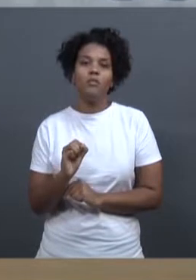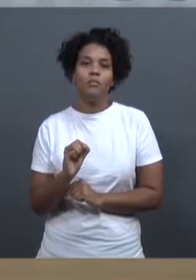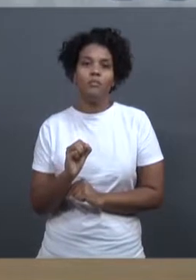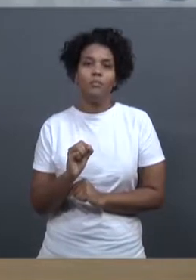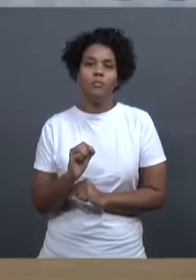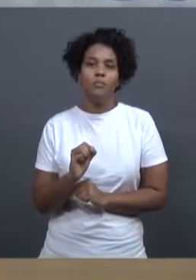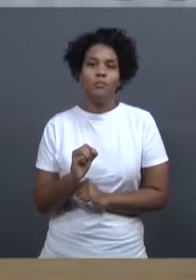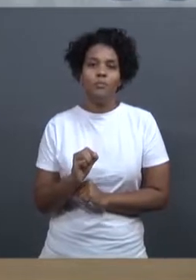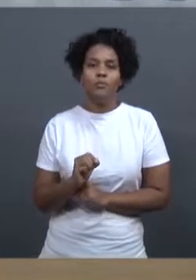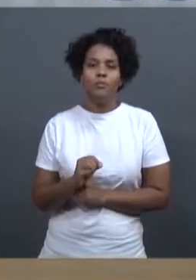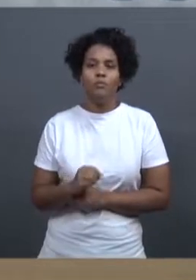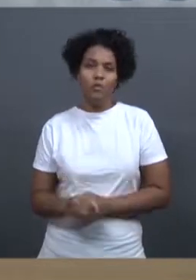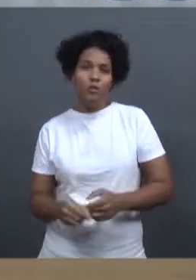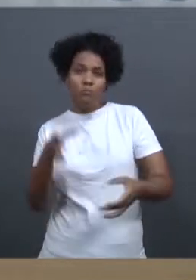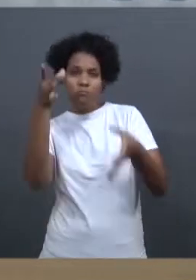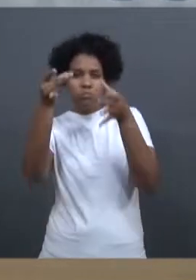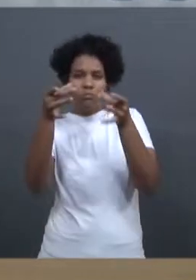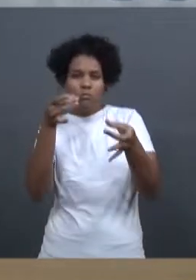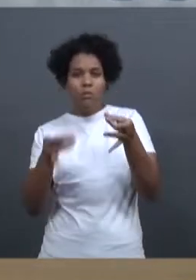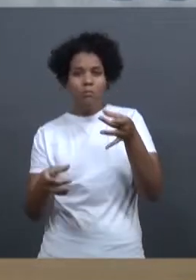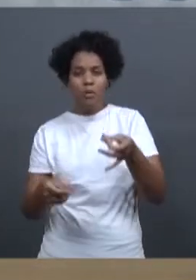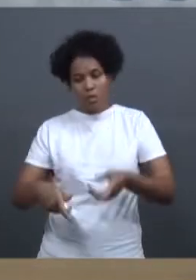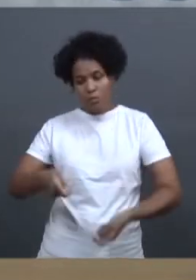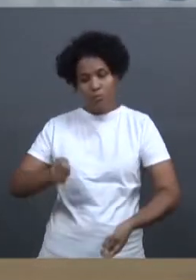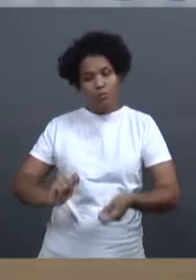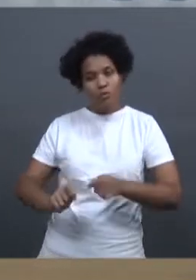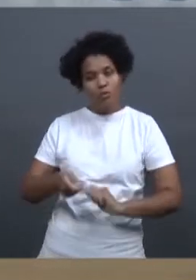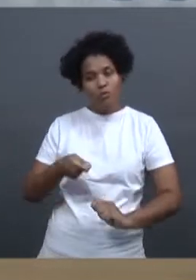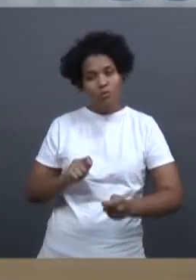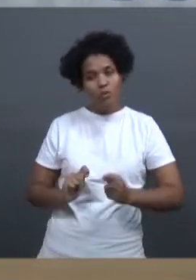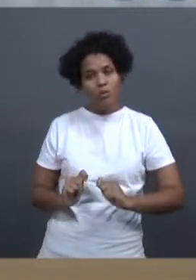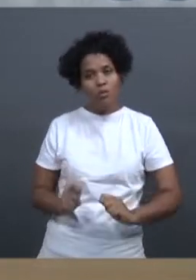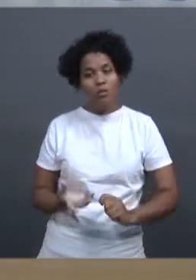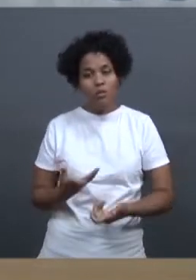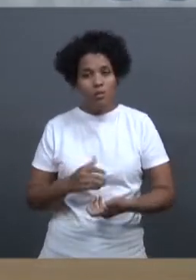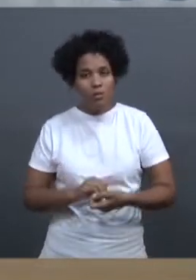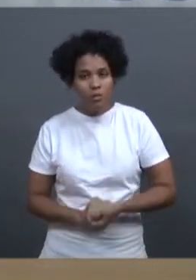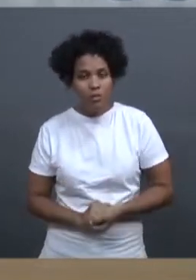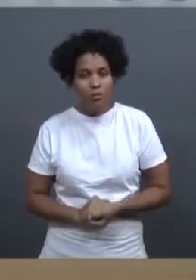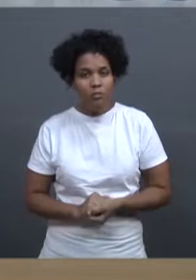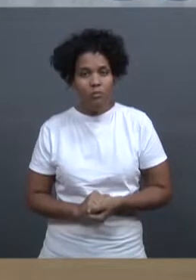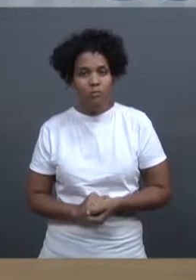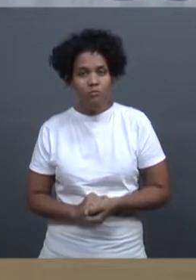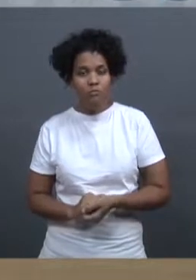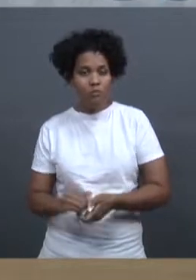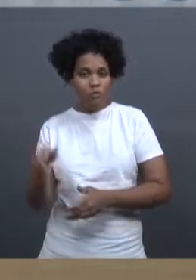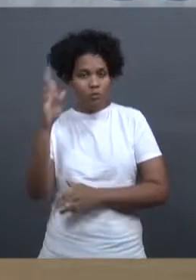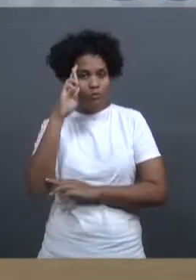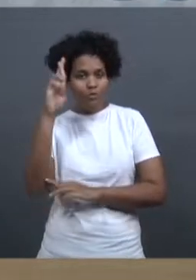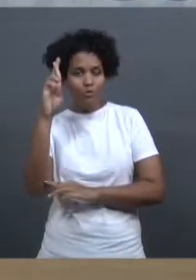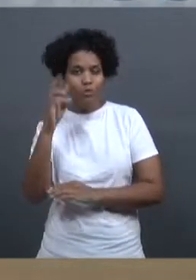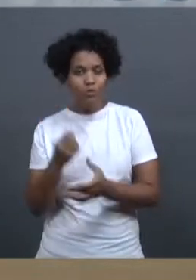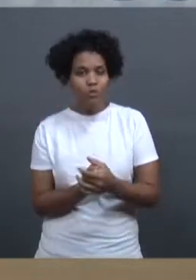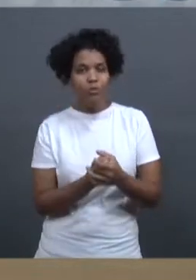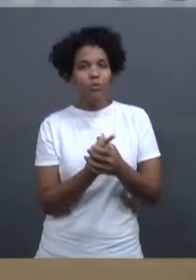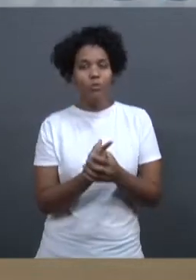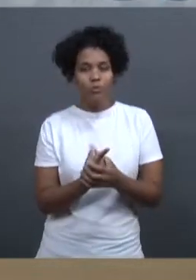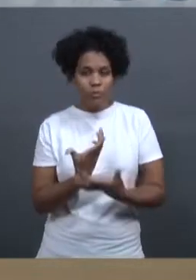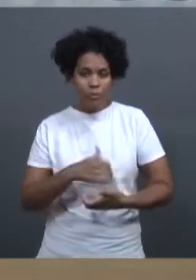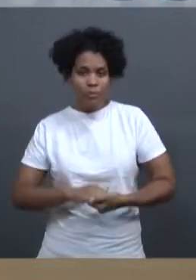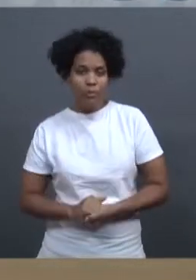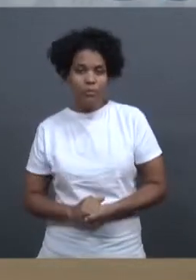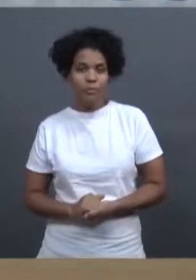Proreitoria de Planejamento e Administração com a sua assessoria, a Diretoria de Compras e Licitação,